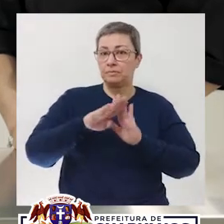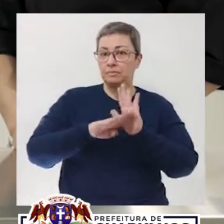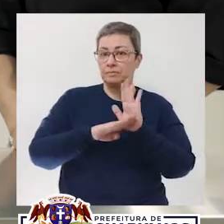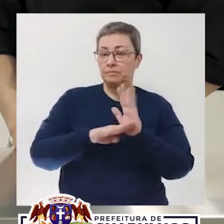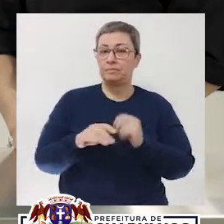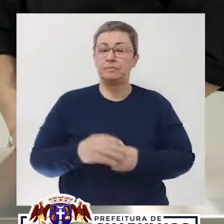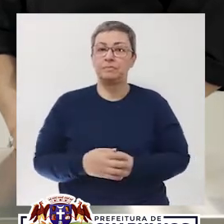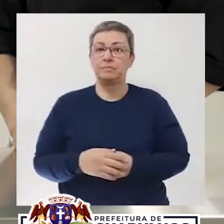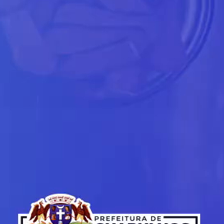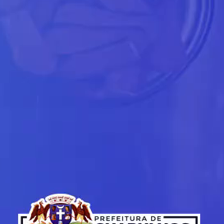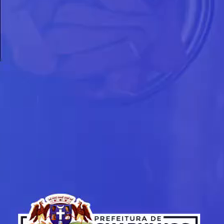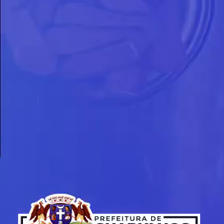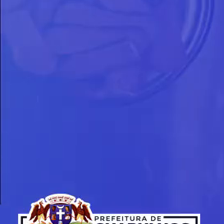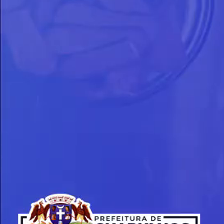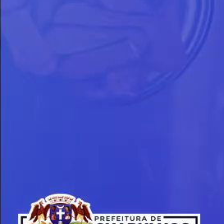precisar de...